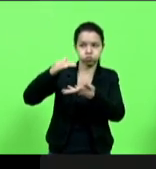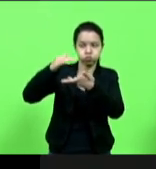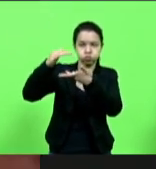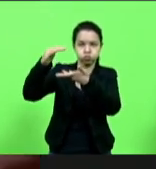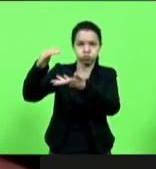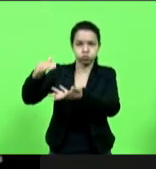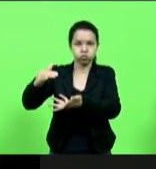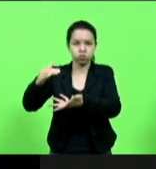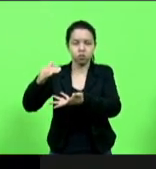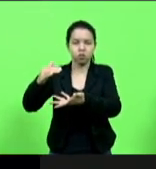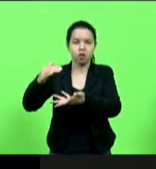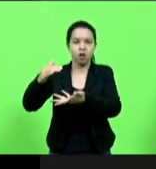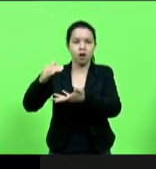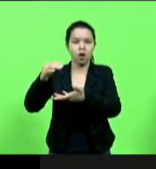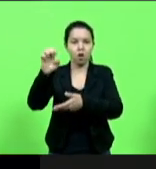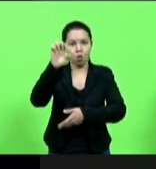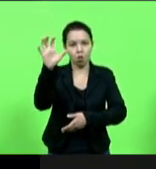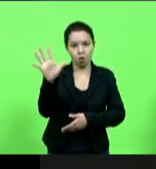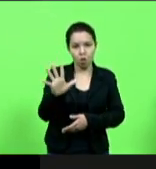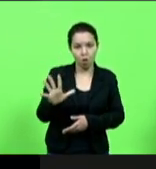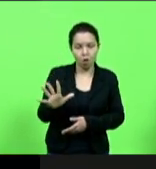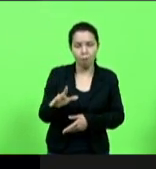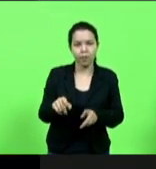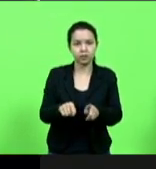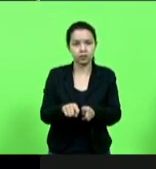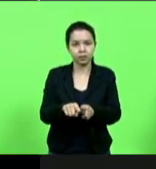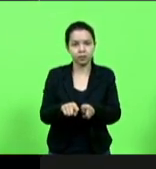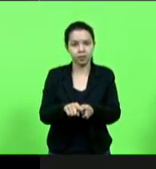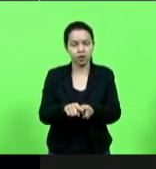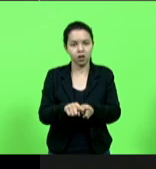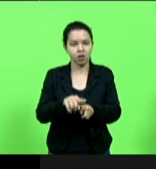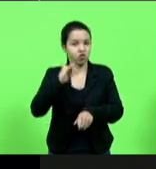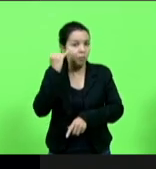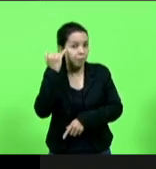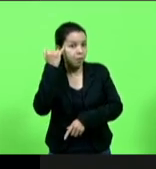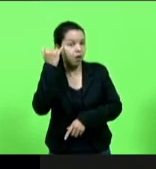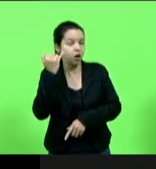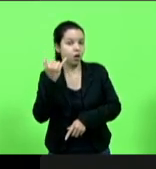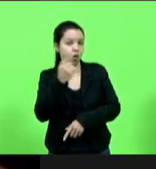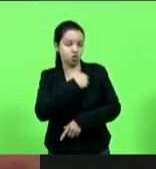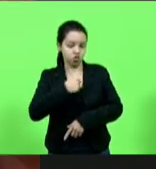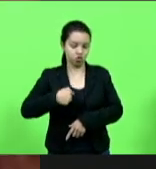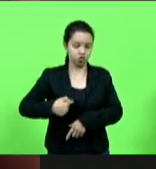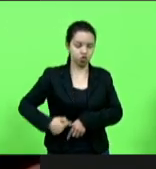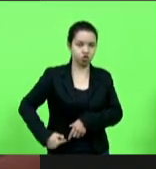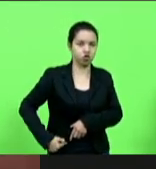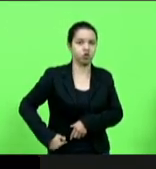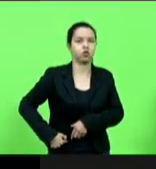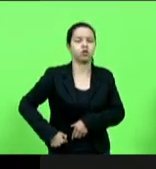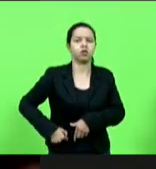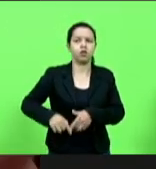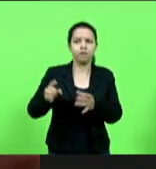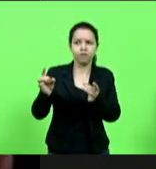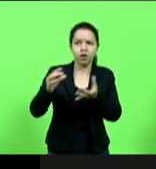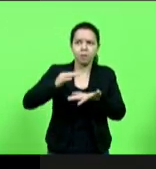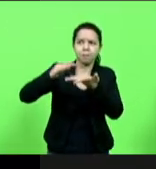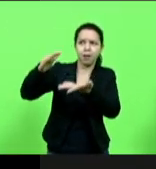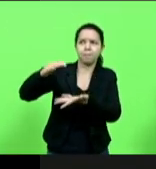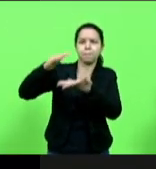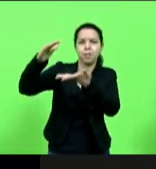para o Japão nós vendemos para a China nós vendemos para muitos países